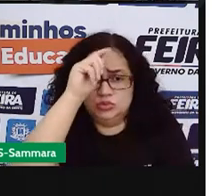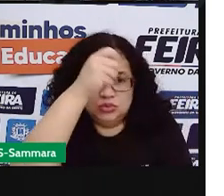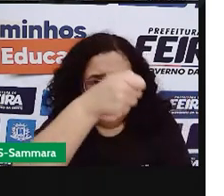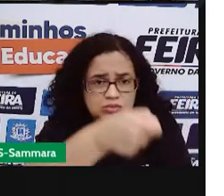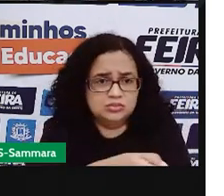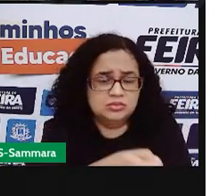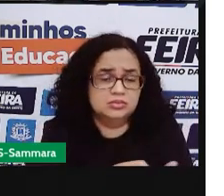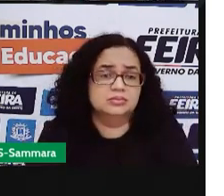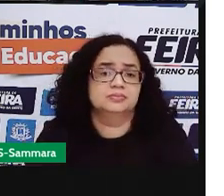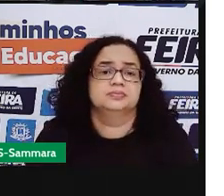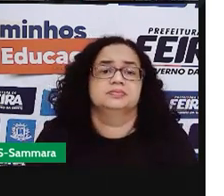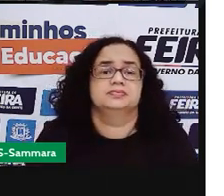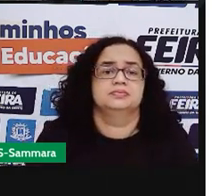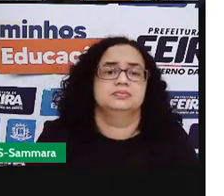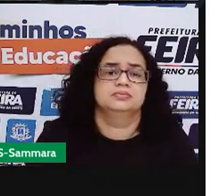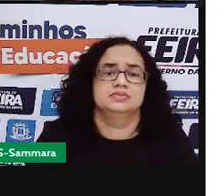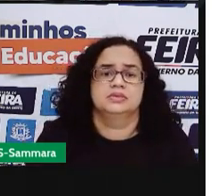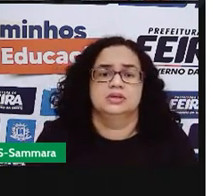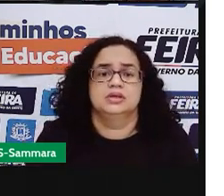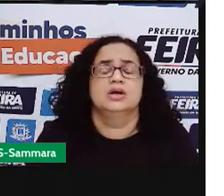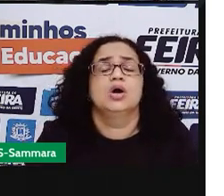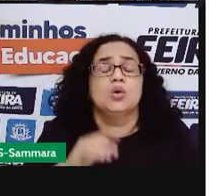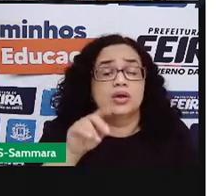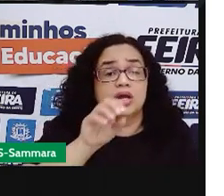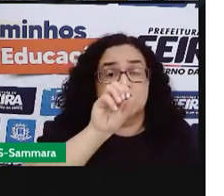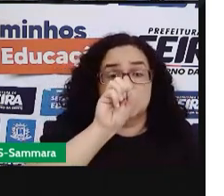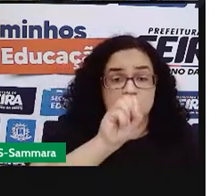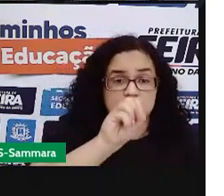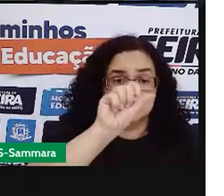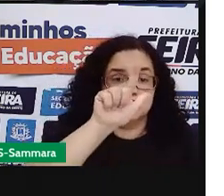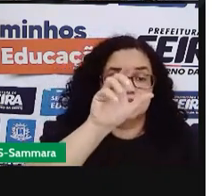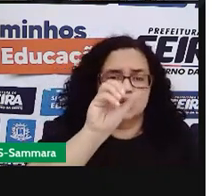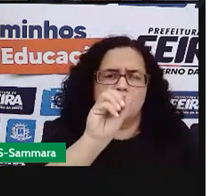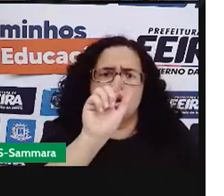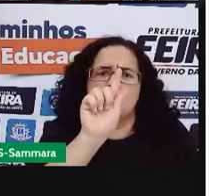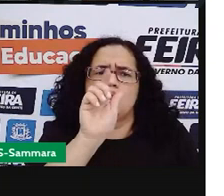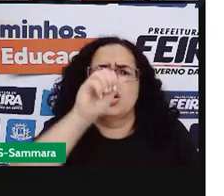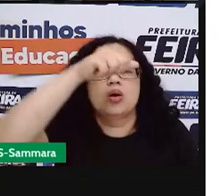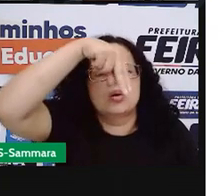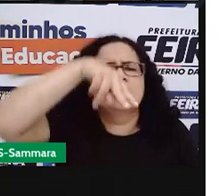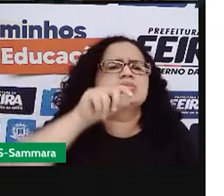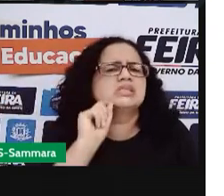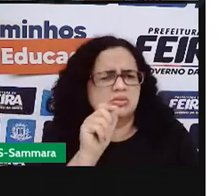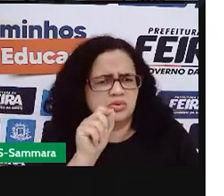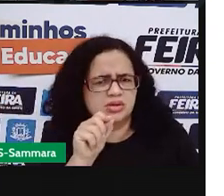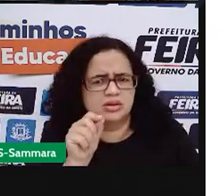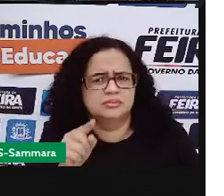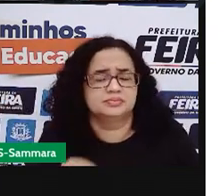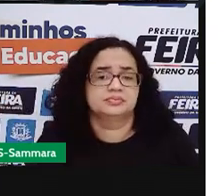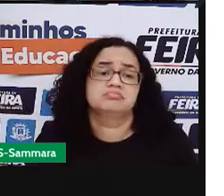entendeu? É um comando. O slogan. Você sabe o que é o slogan?